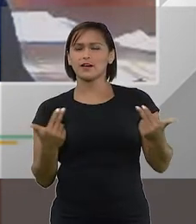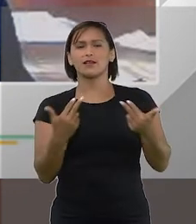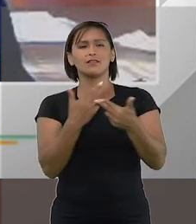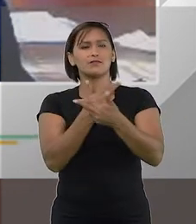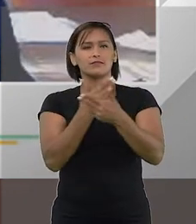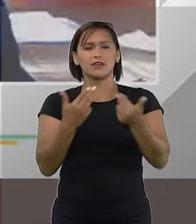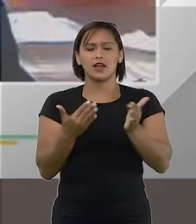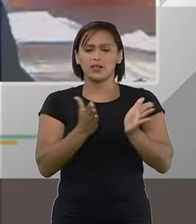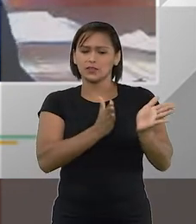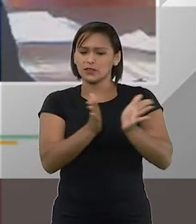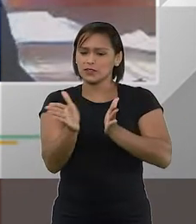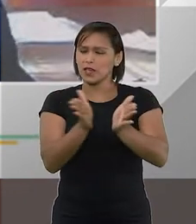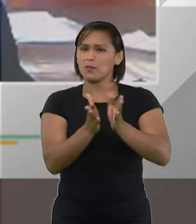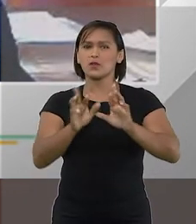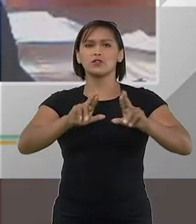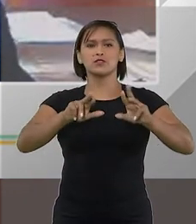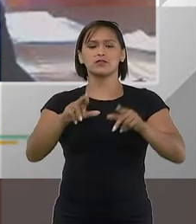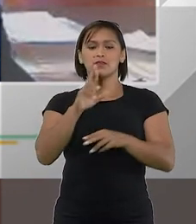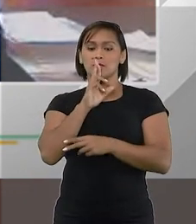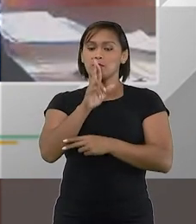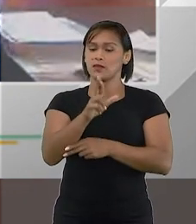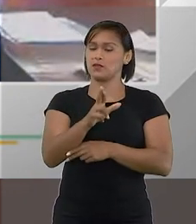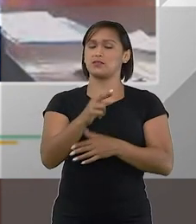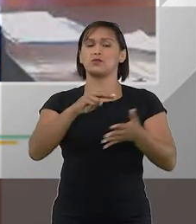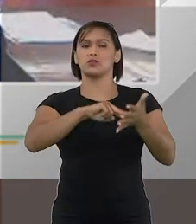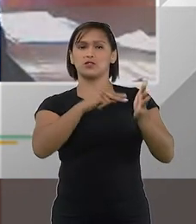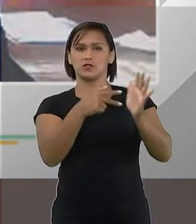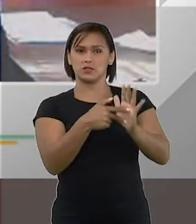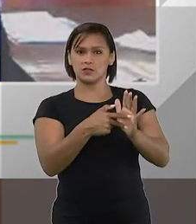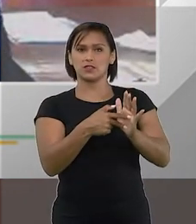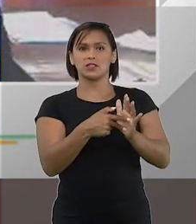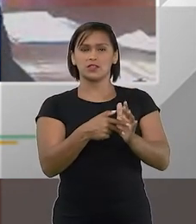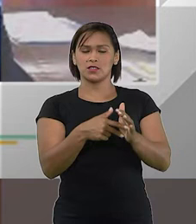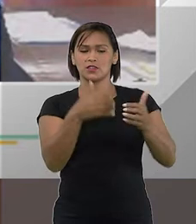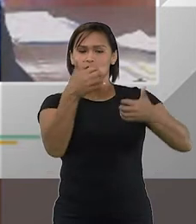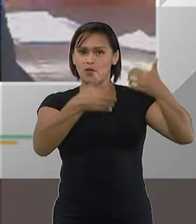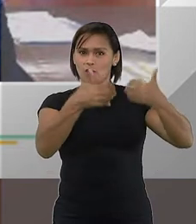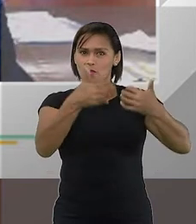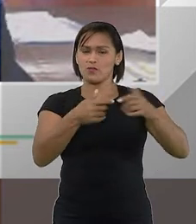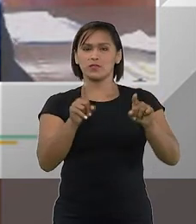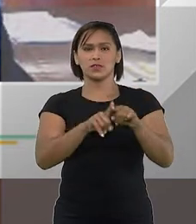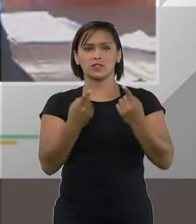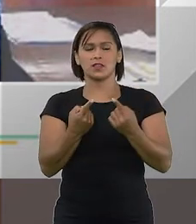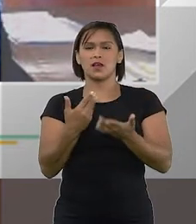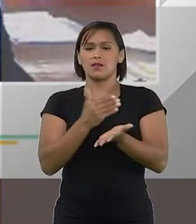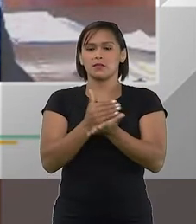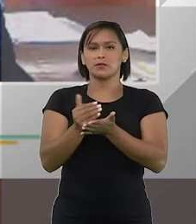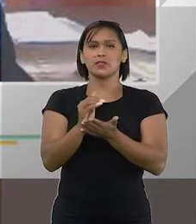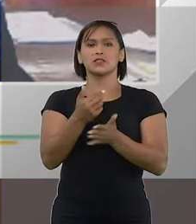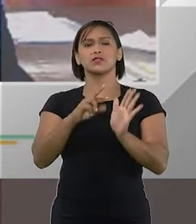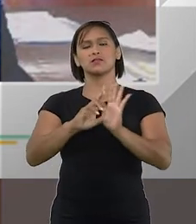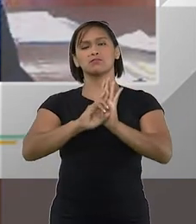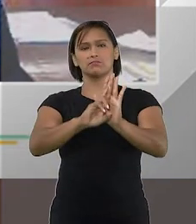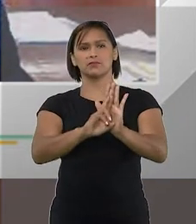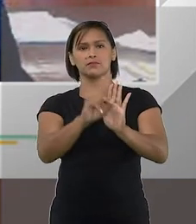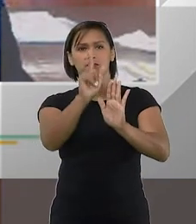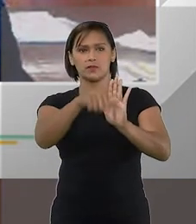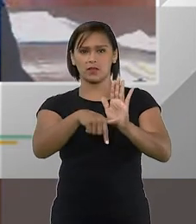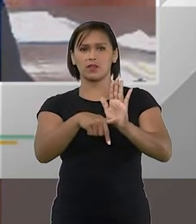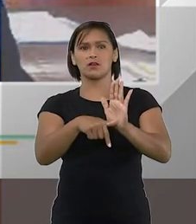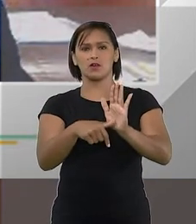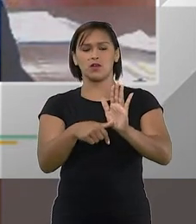caminhos para a solução alternativa de solução de conflitos. De qualquer forma, a partir da resolução,